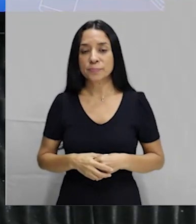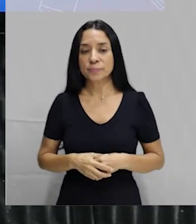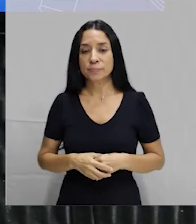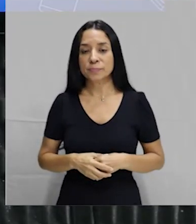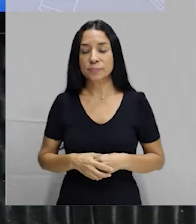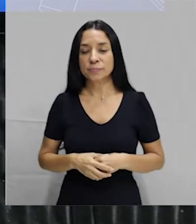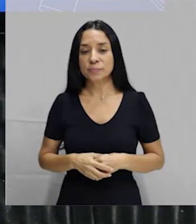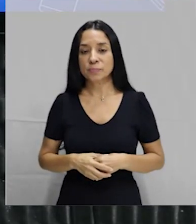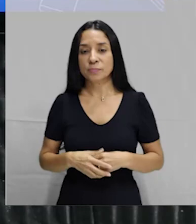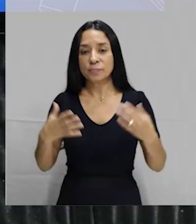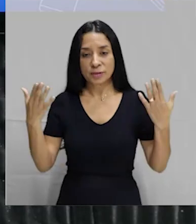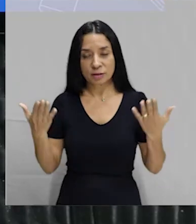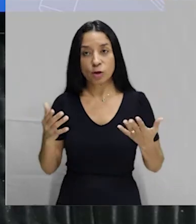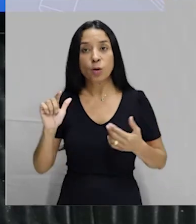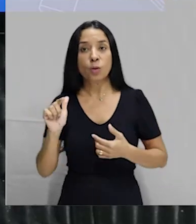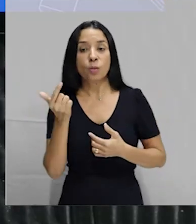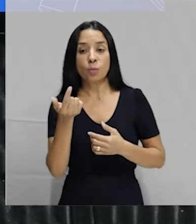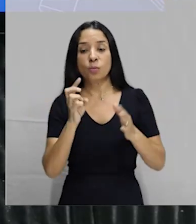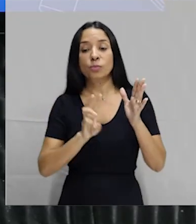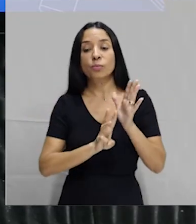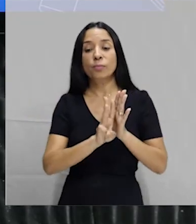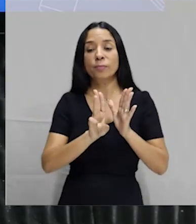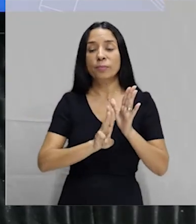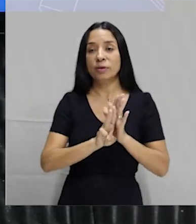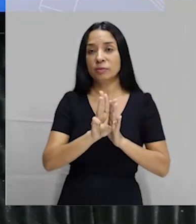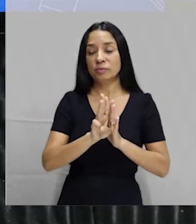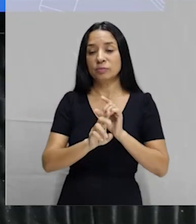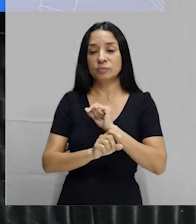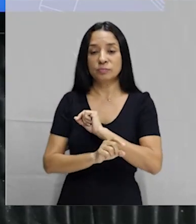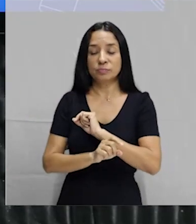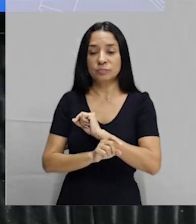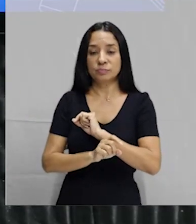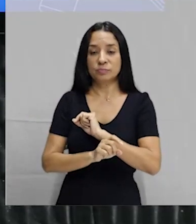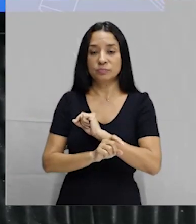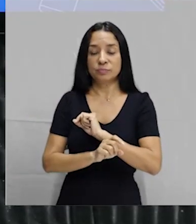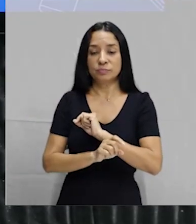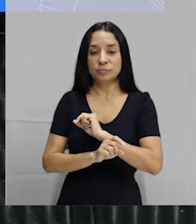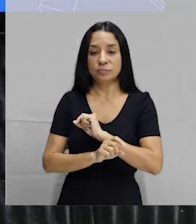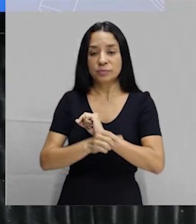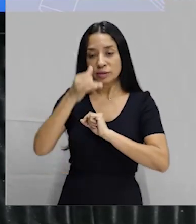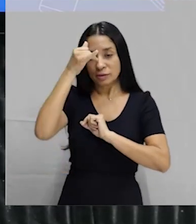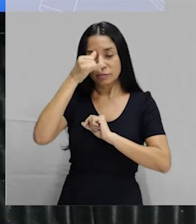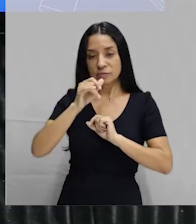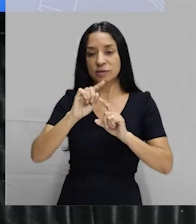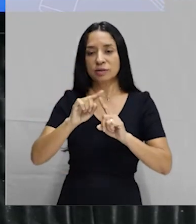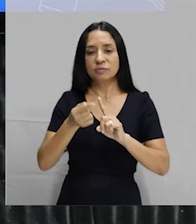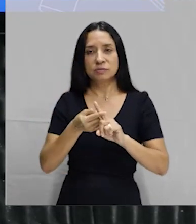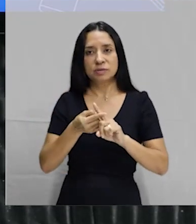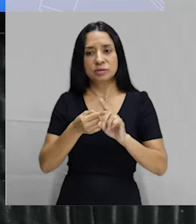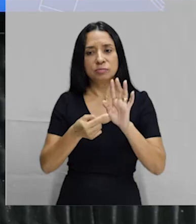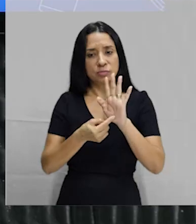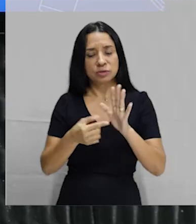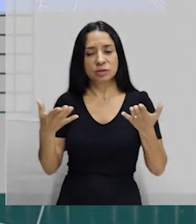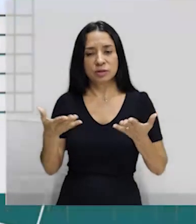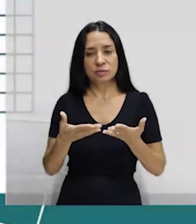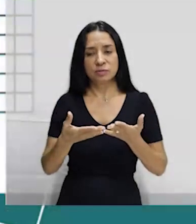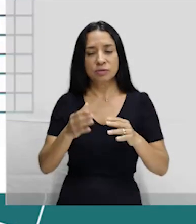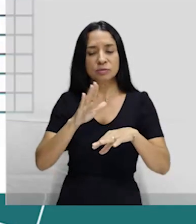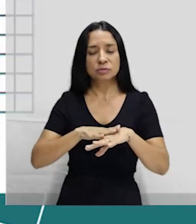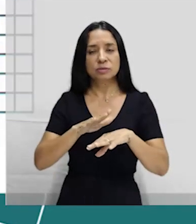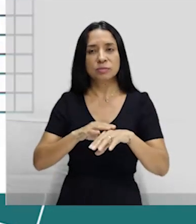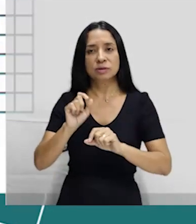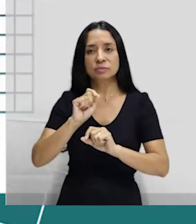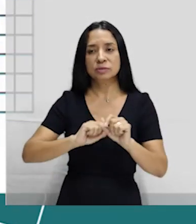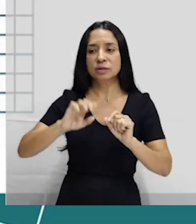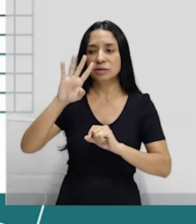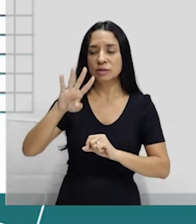gravidez. Agora, o outro método contraceptivo que eu quero falar para vocês é o chamado método